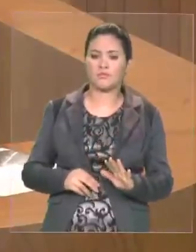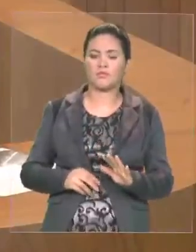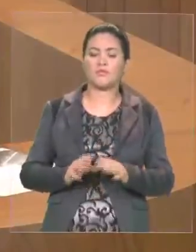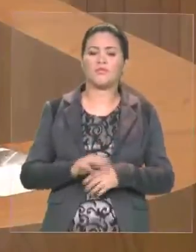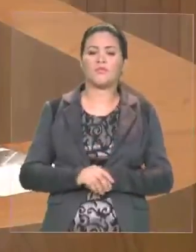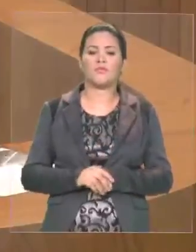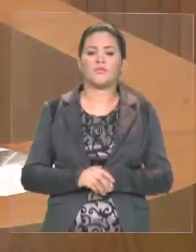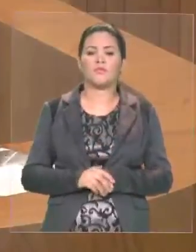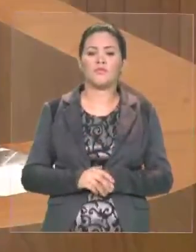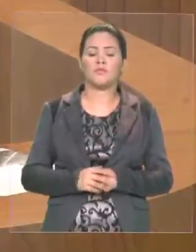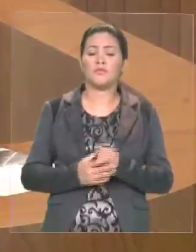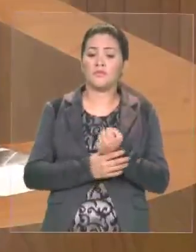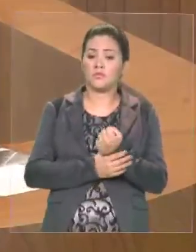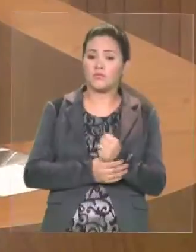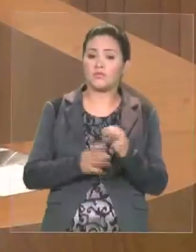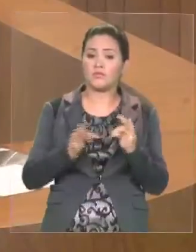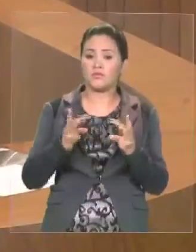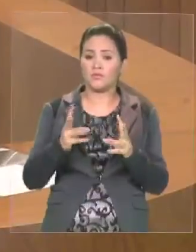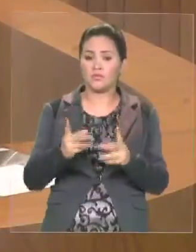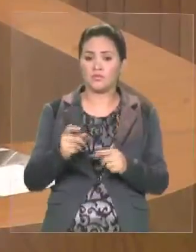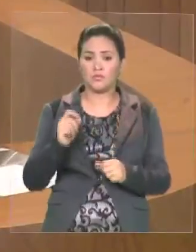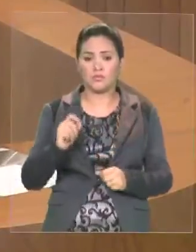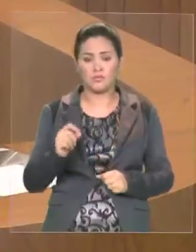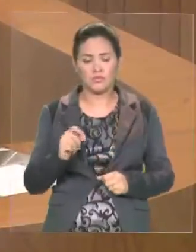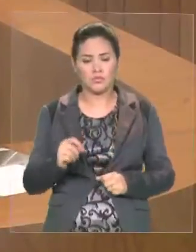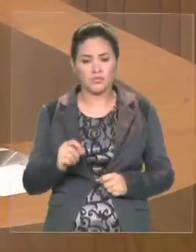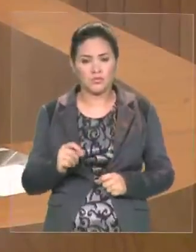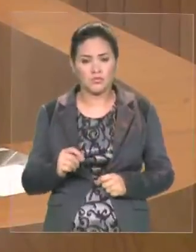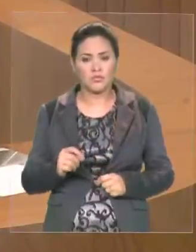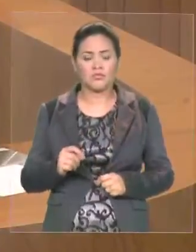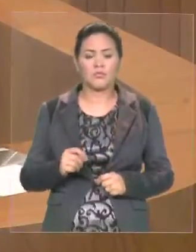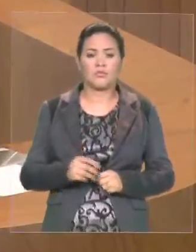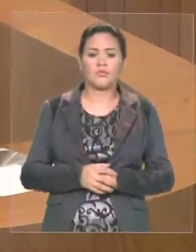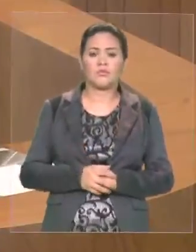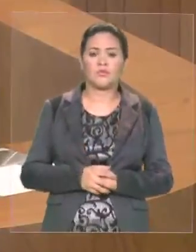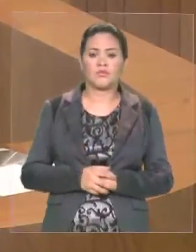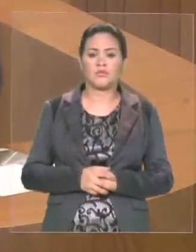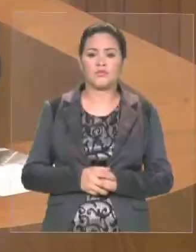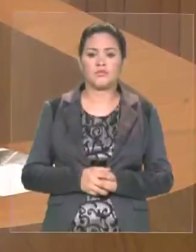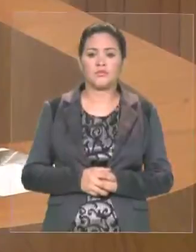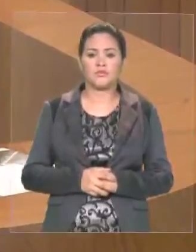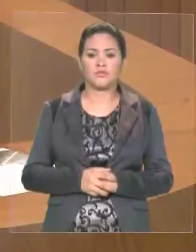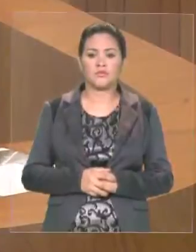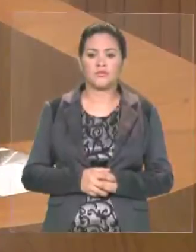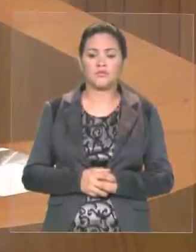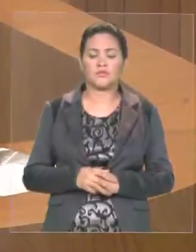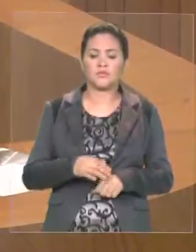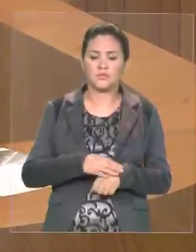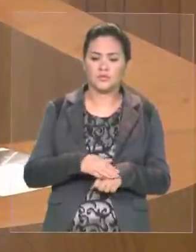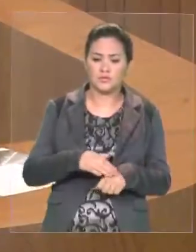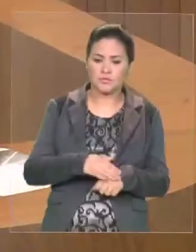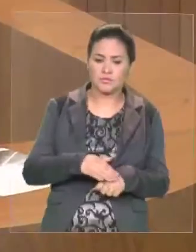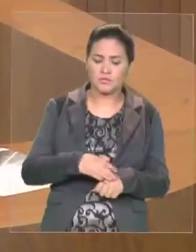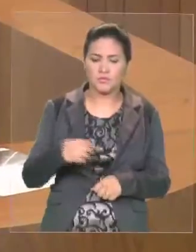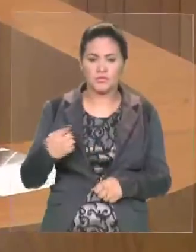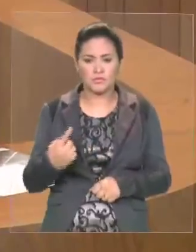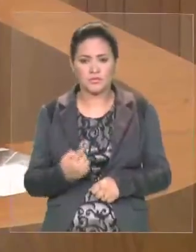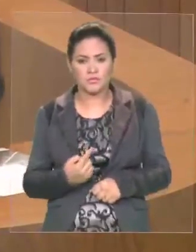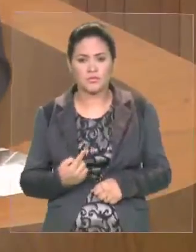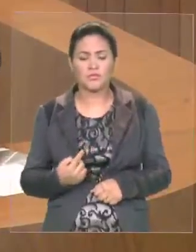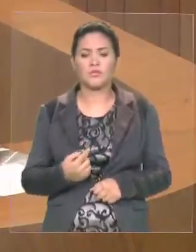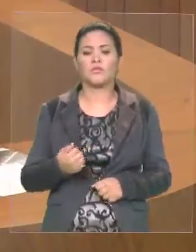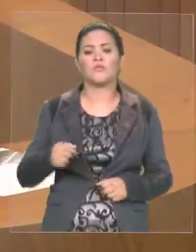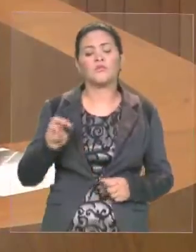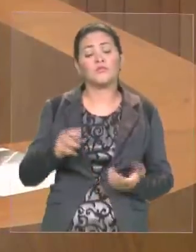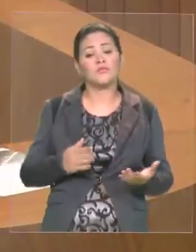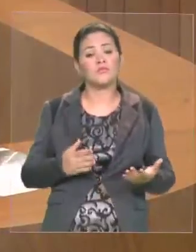a todos que estão nos procurando, como também, aqui destacando, também, os subjúdices, que foram aprovados no último concurso, mas, por